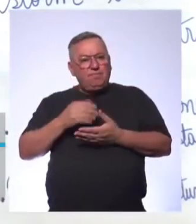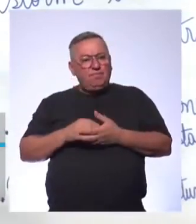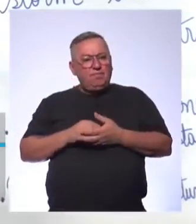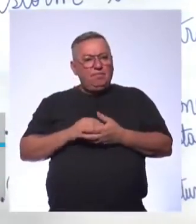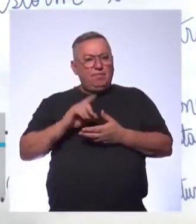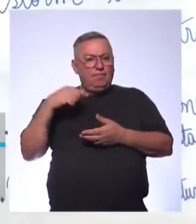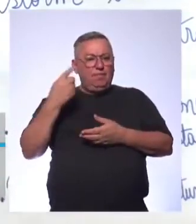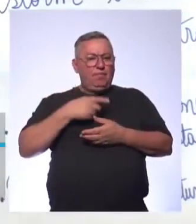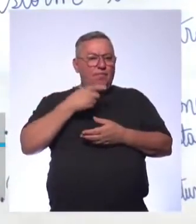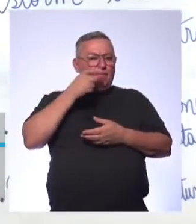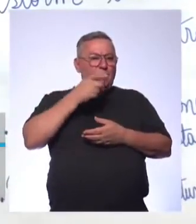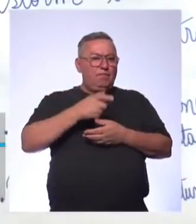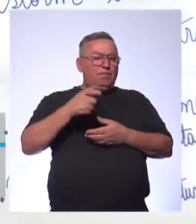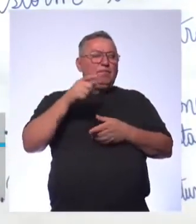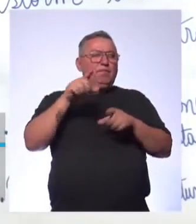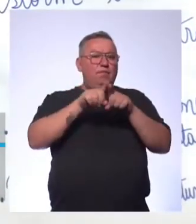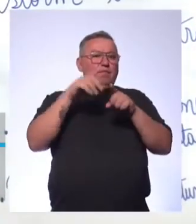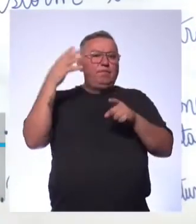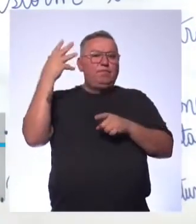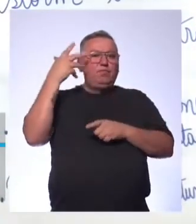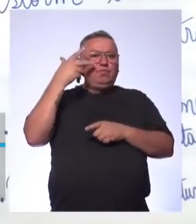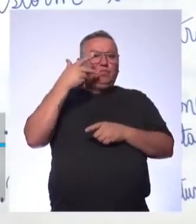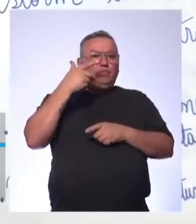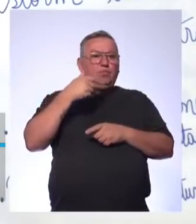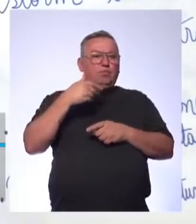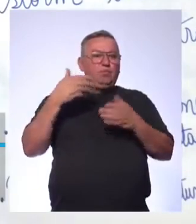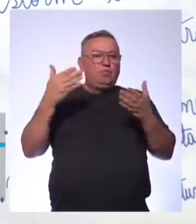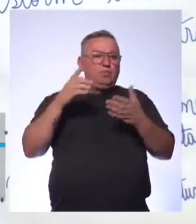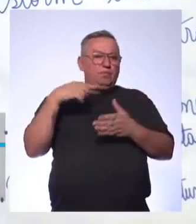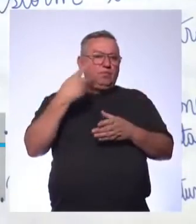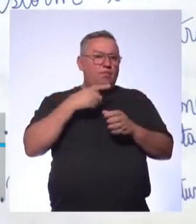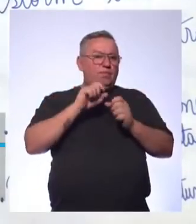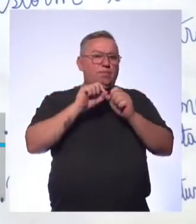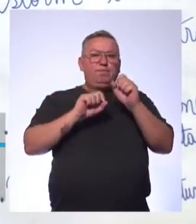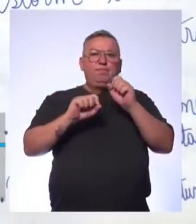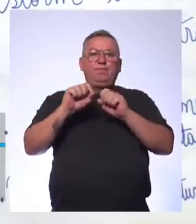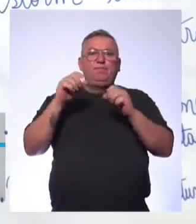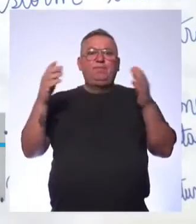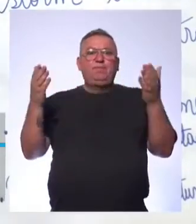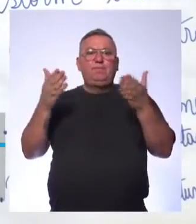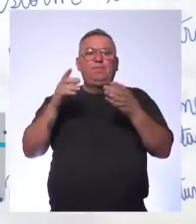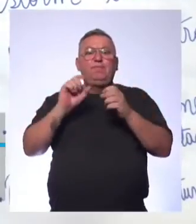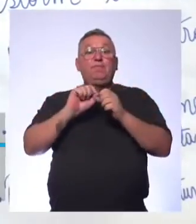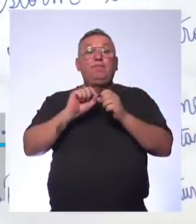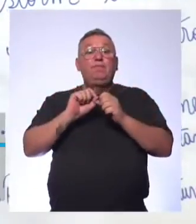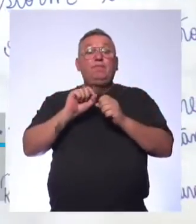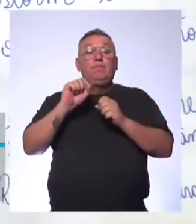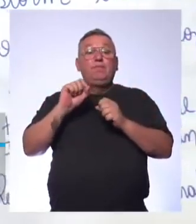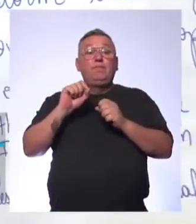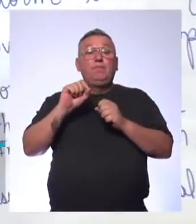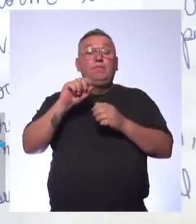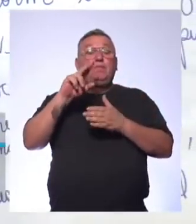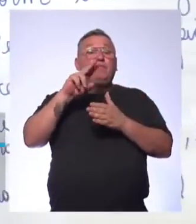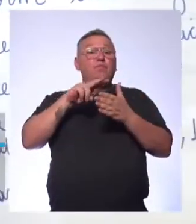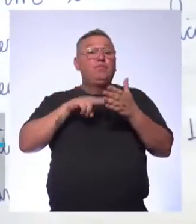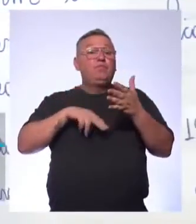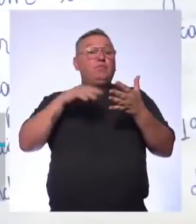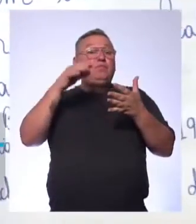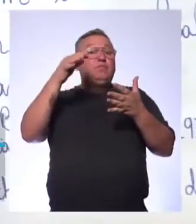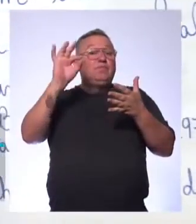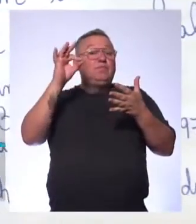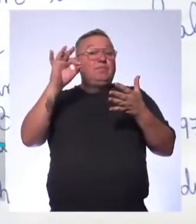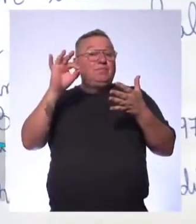Então nós vimos aí os cognatos Bonitinho Né? Então o que nós vamos fazer agora? Nós vamos fazer o scanning Que é a leitura